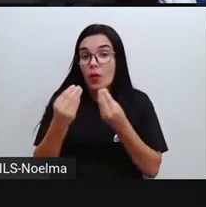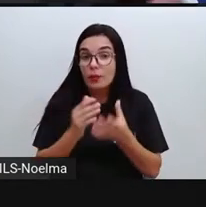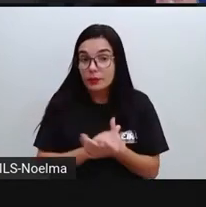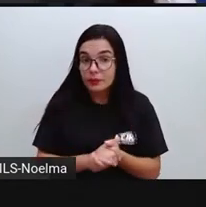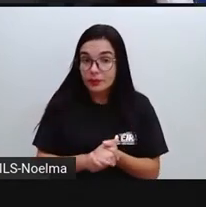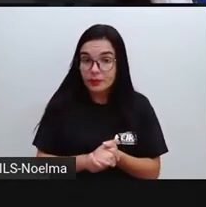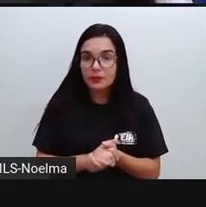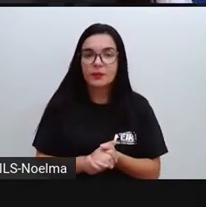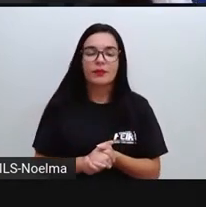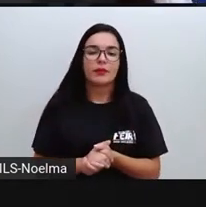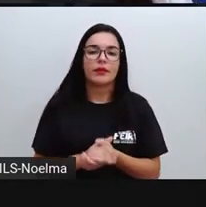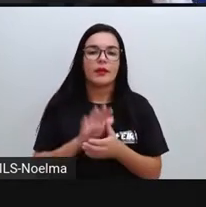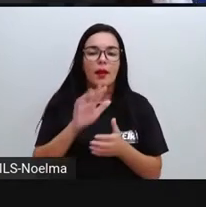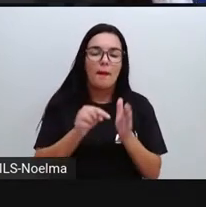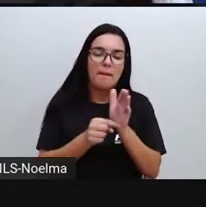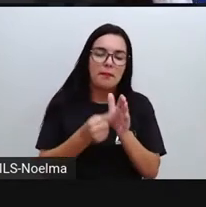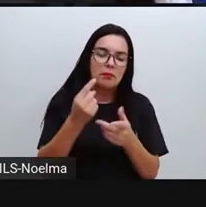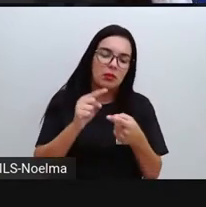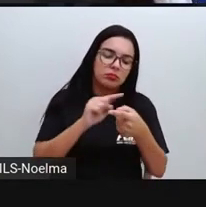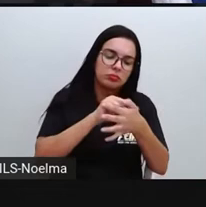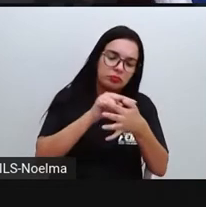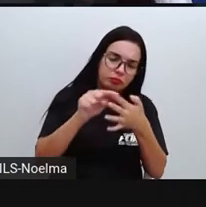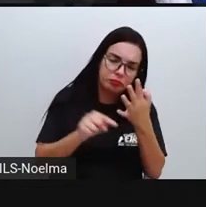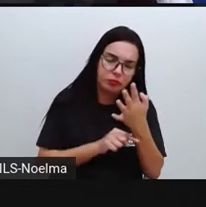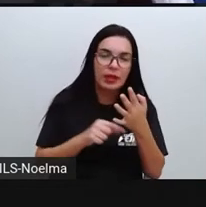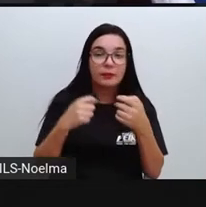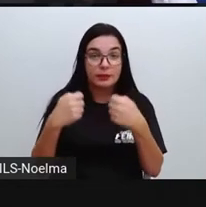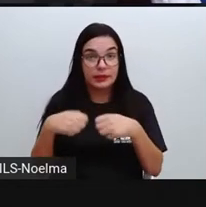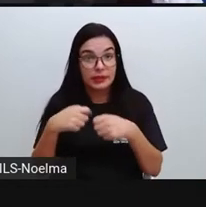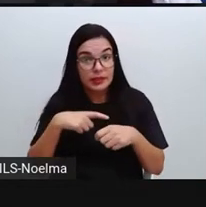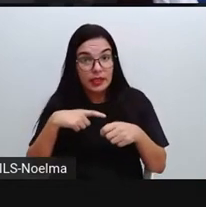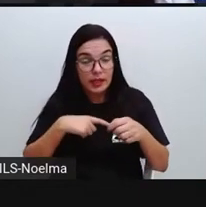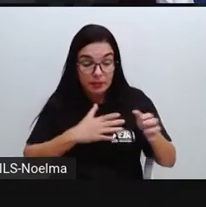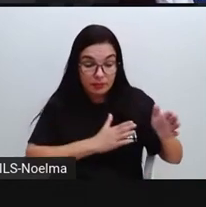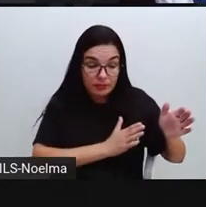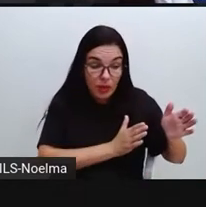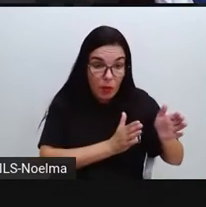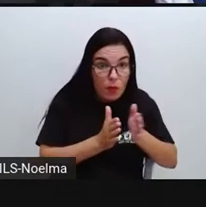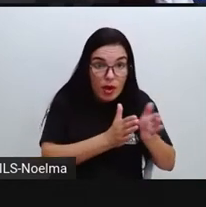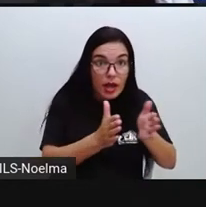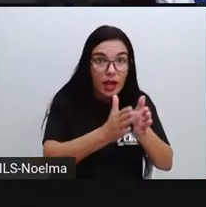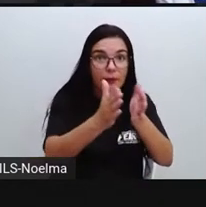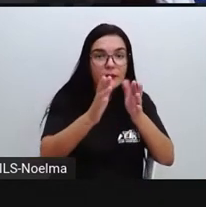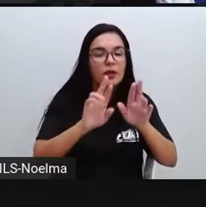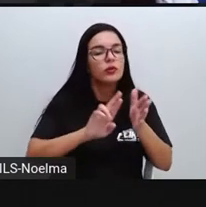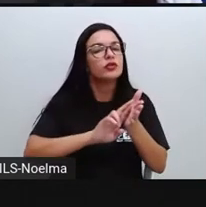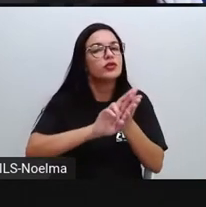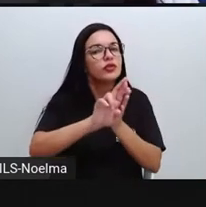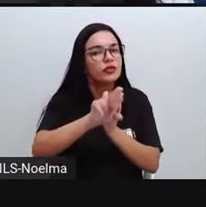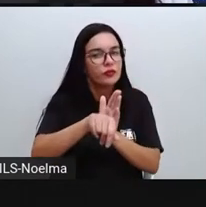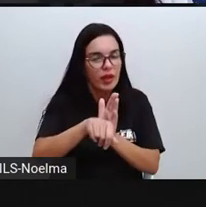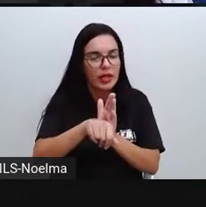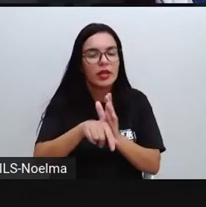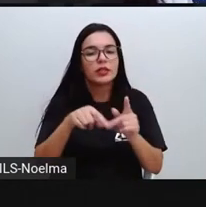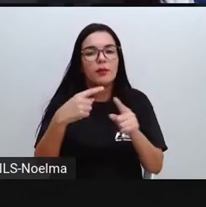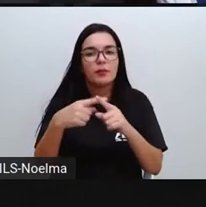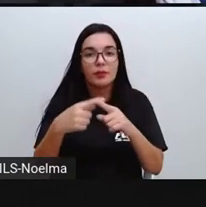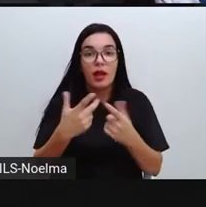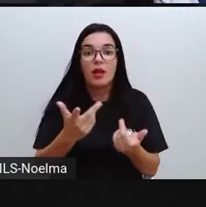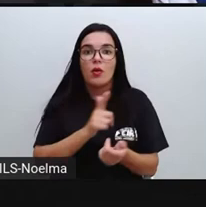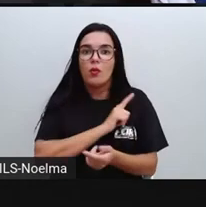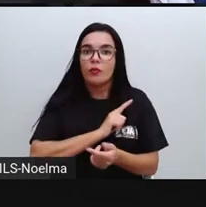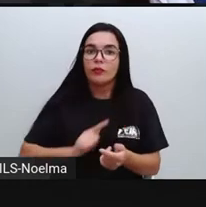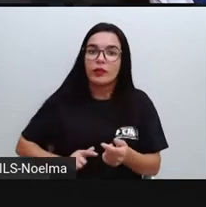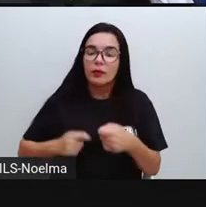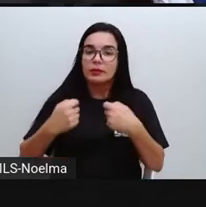Primeiro, tinha que se ter um planejamento estratégico, um planejamento em relação a esses serviços, de